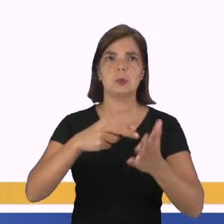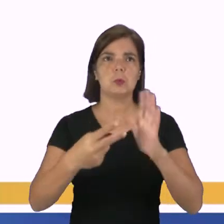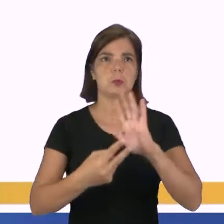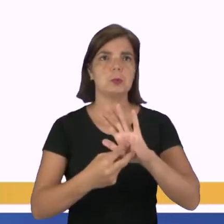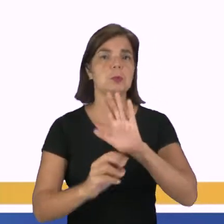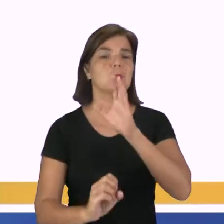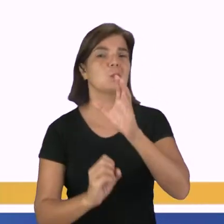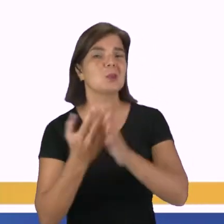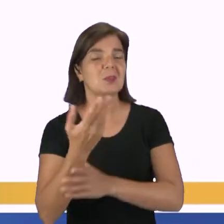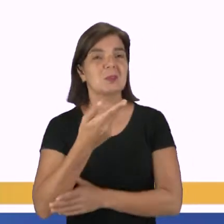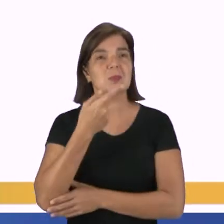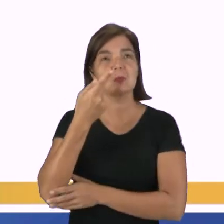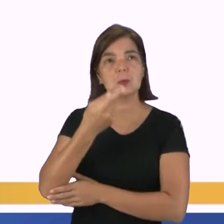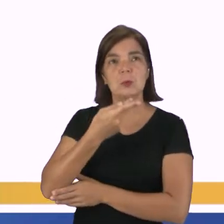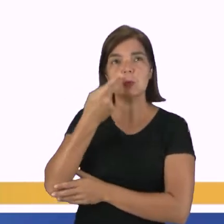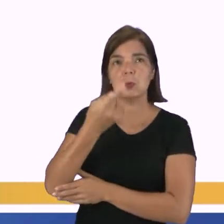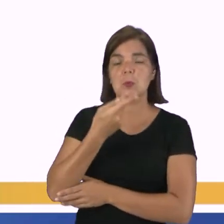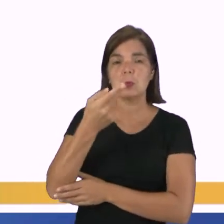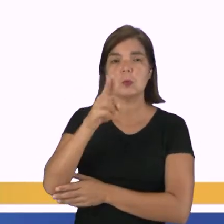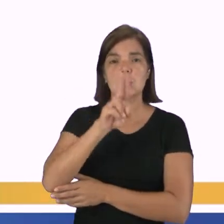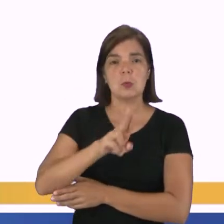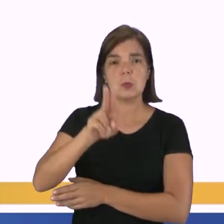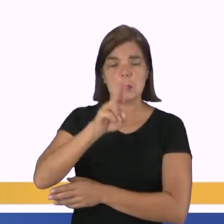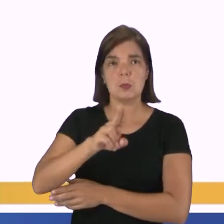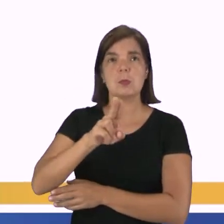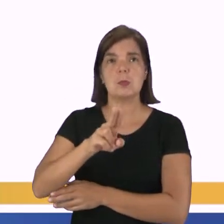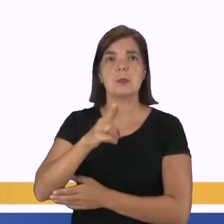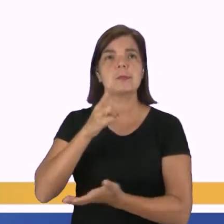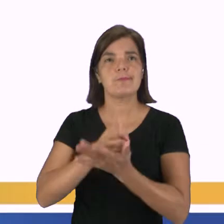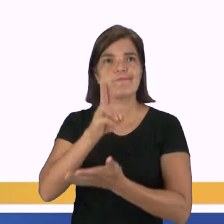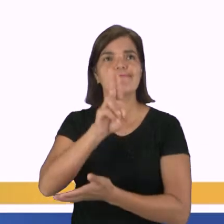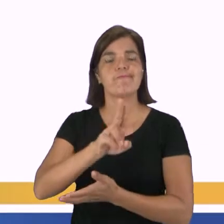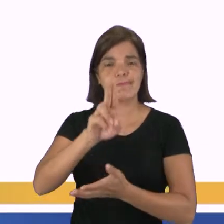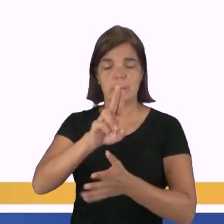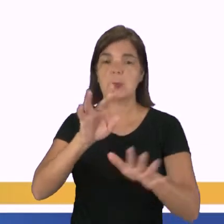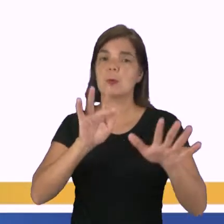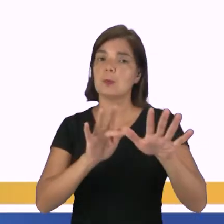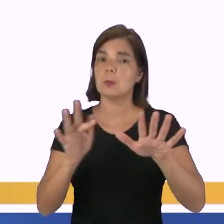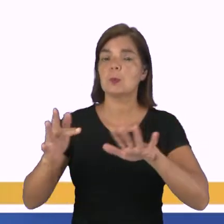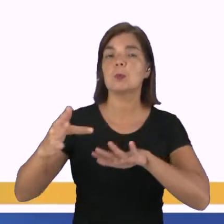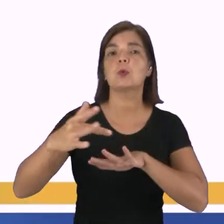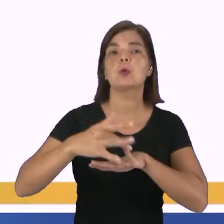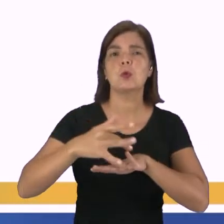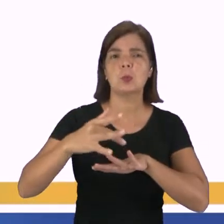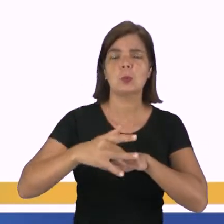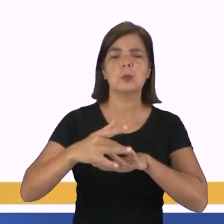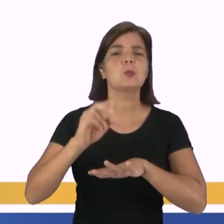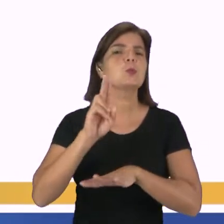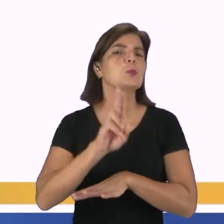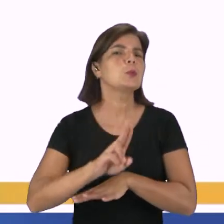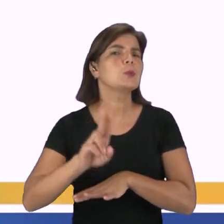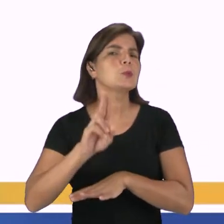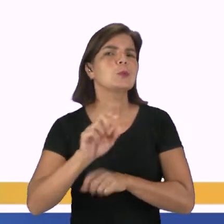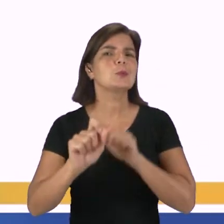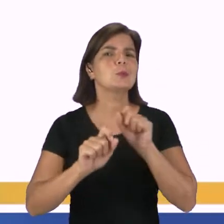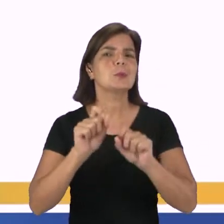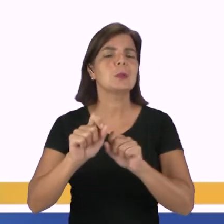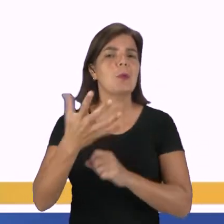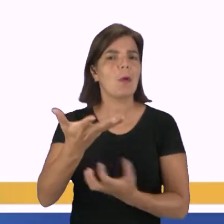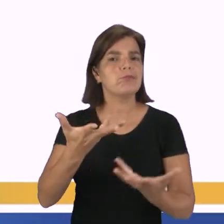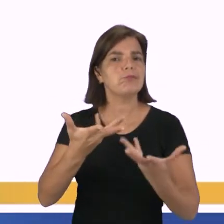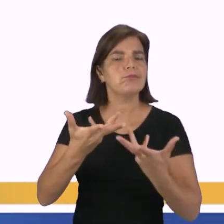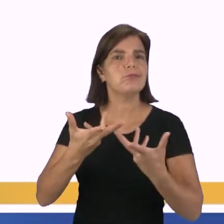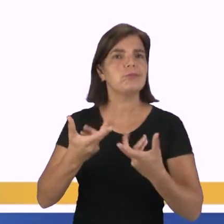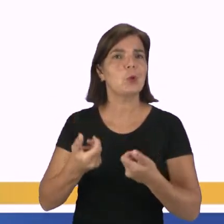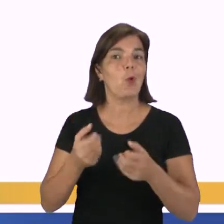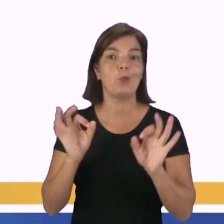ele se realiza em situações de fala, os usuários ativos das redes sociais acabam utilizando bastante a habilidade,